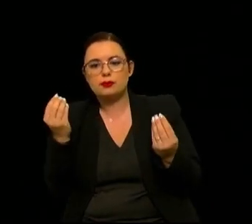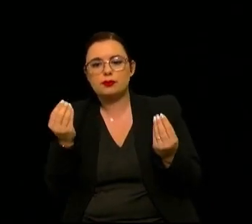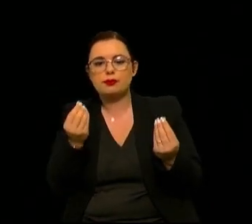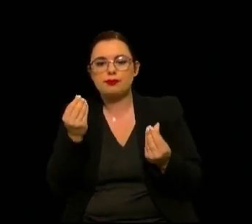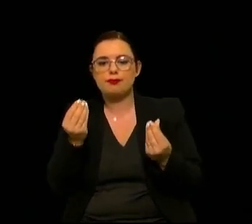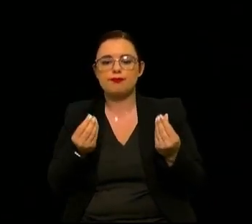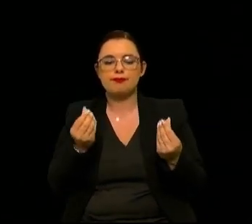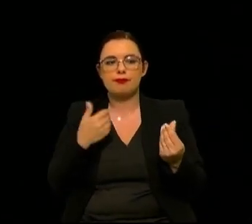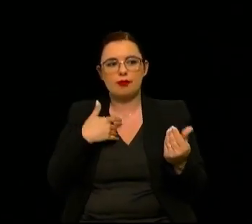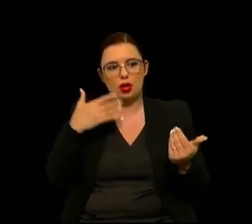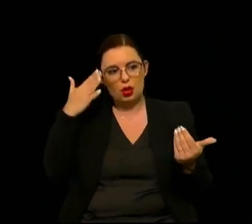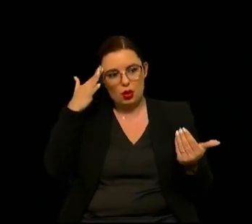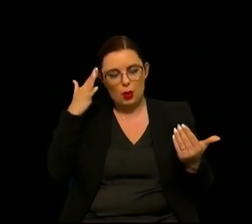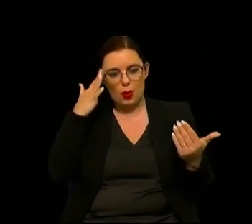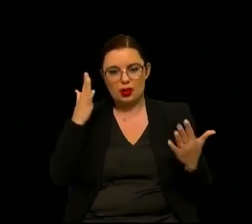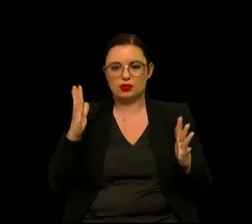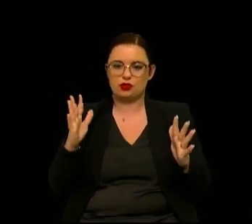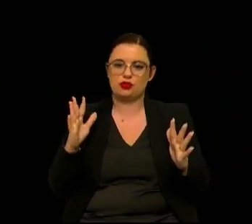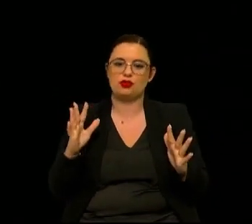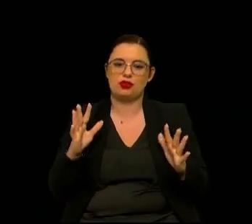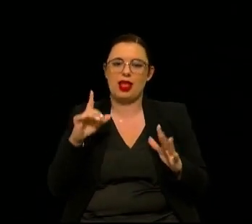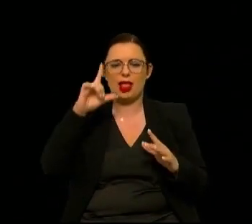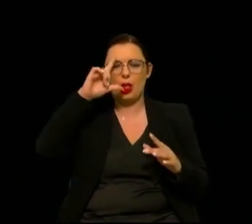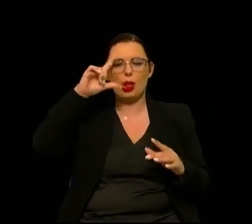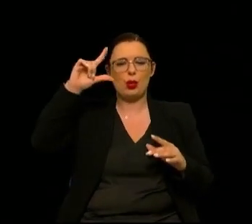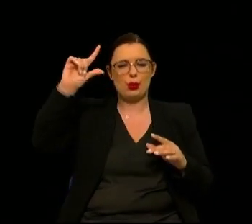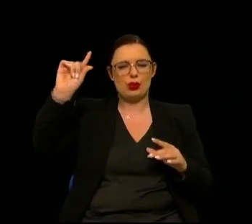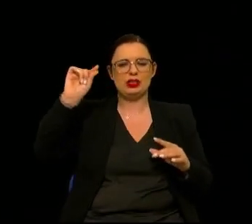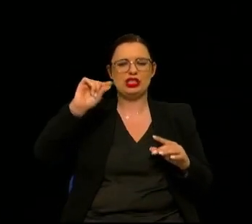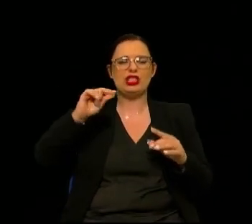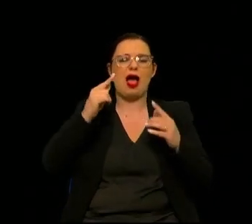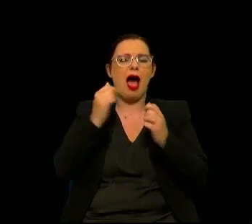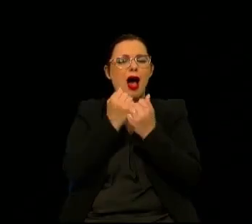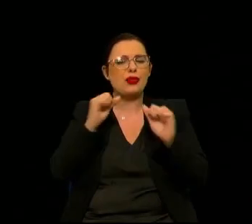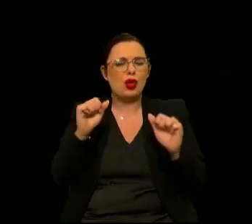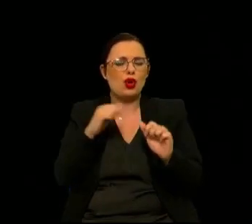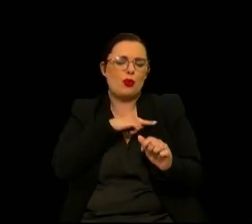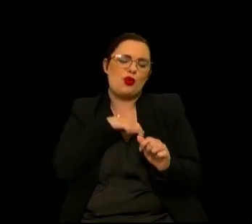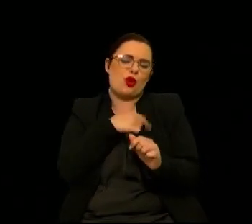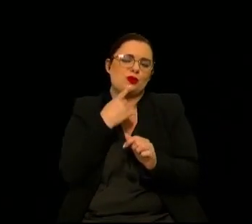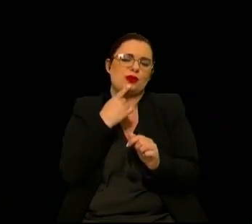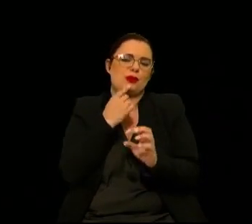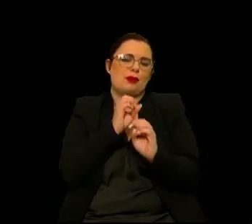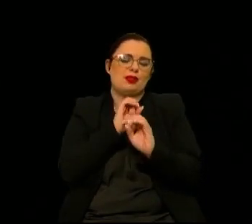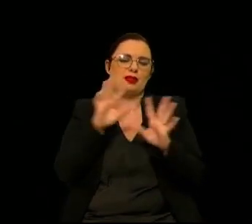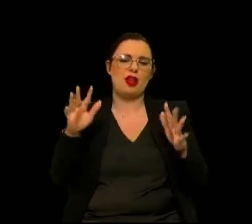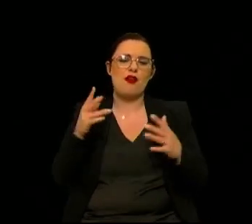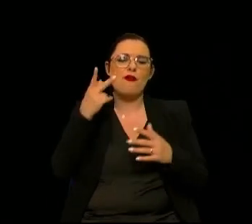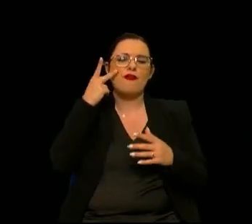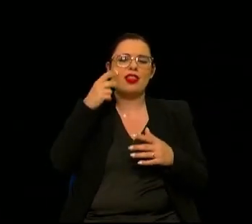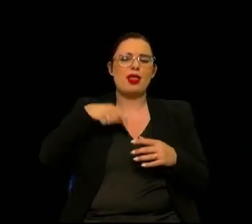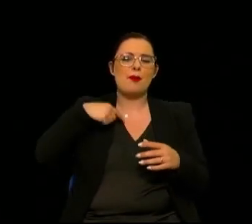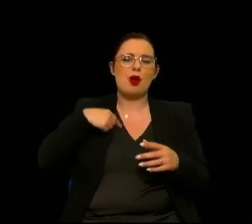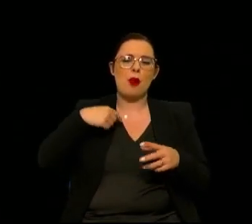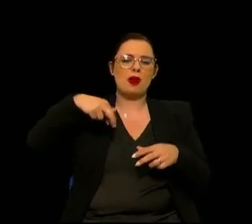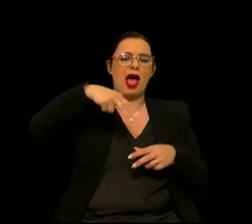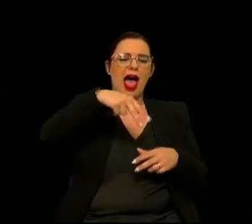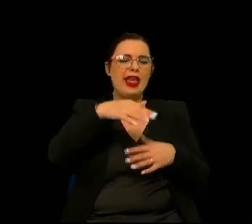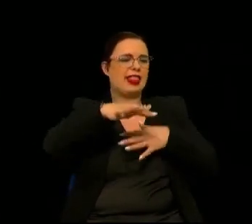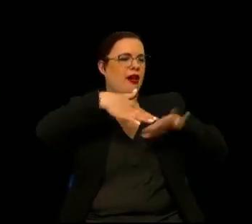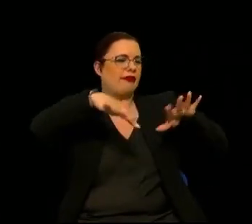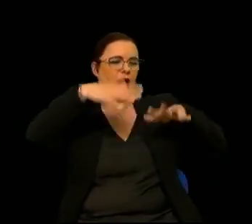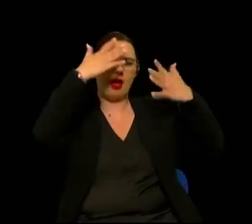eu acho que está relativamente longe. De autónomo como nós na linguagem comum percebemos que é uma coisa autónoma, tem vida própria, anda, faz... Não, não.